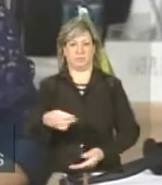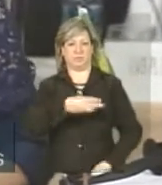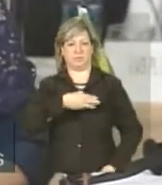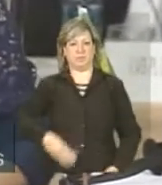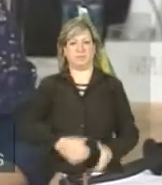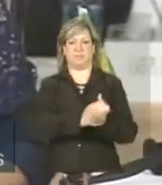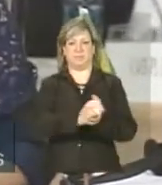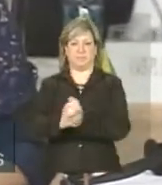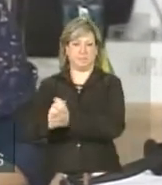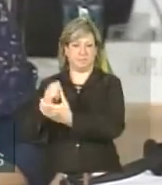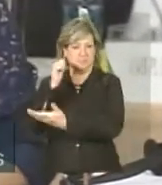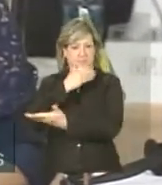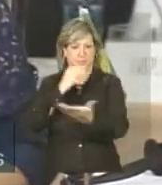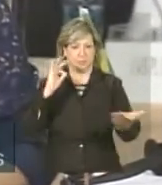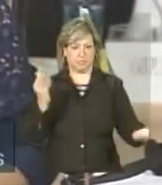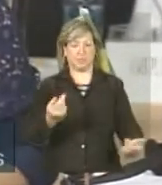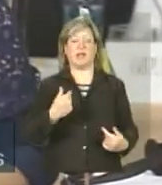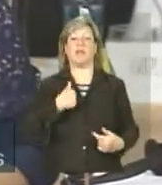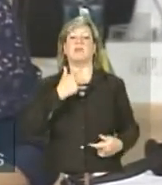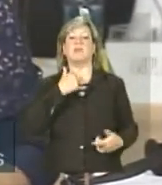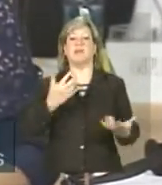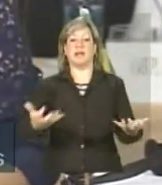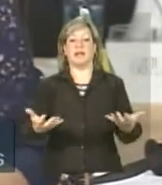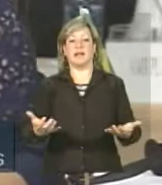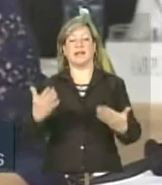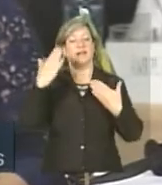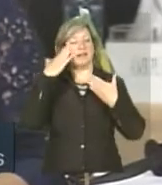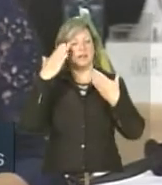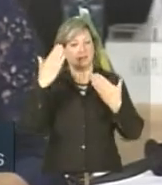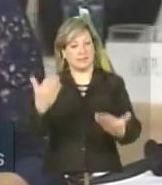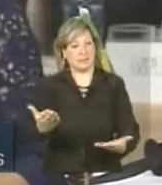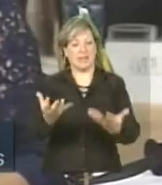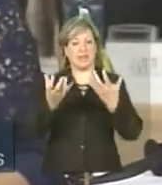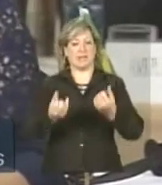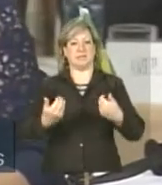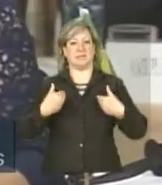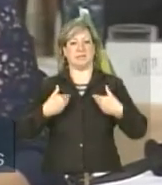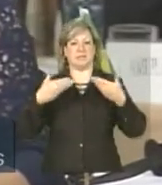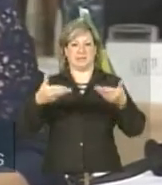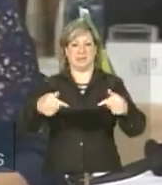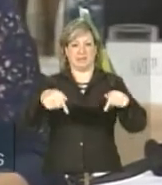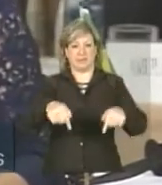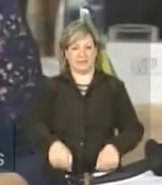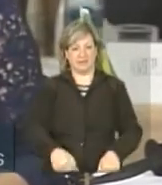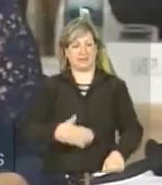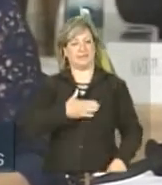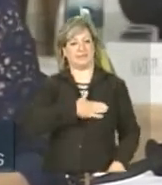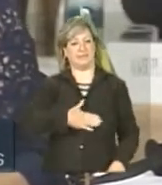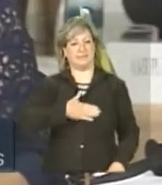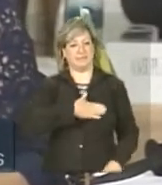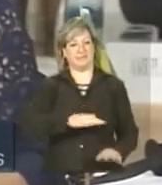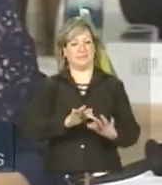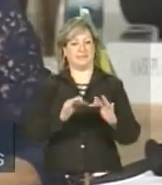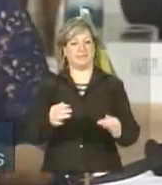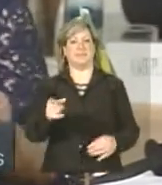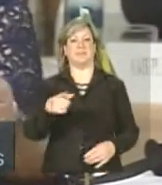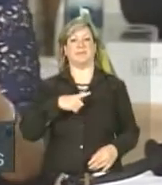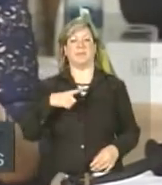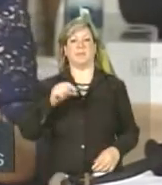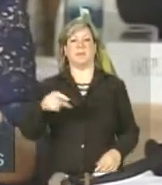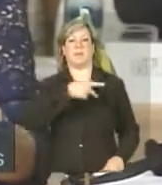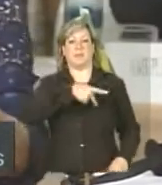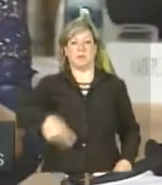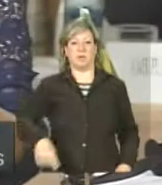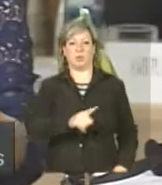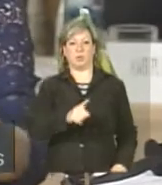Desejo inicialmente agradecer a acolhida gentil e fraterna do governo do presidente Zuma e do